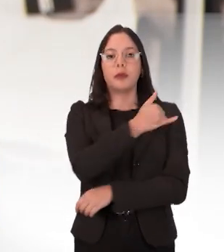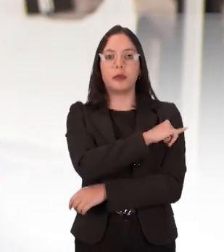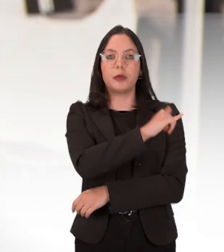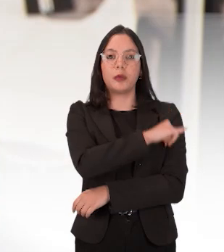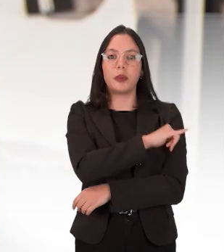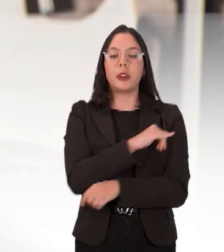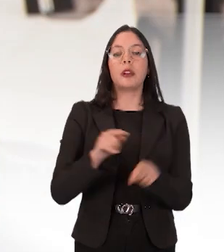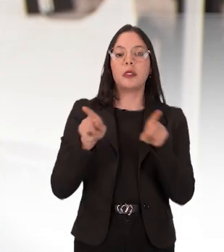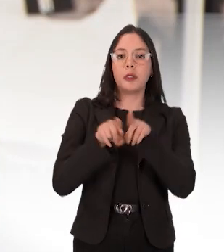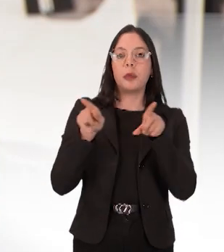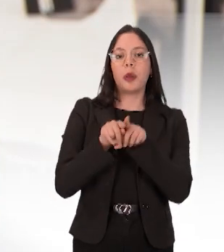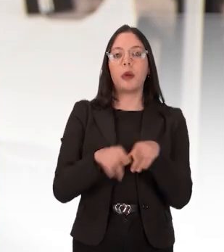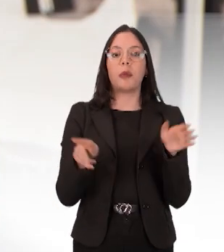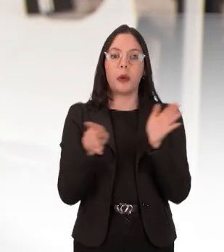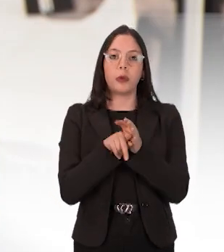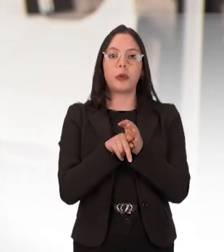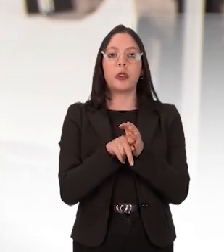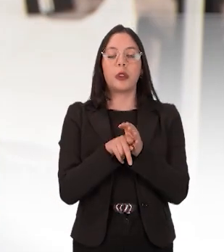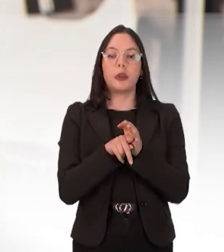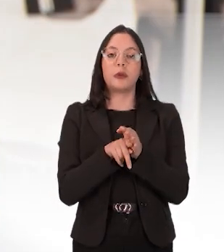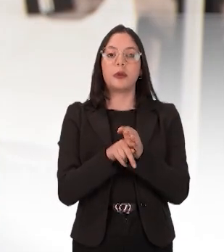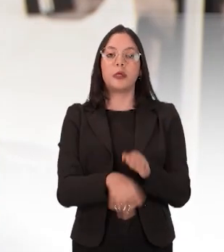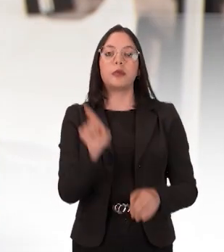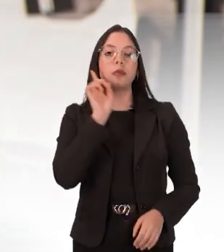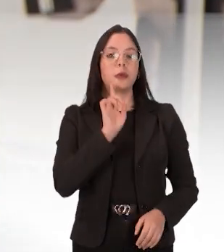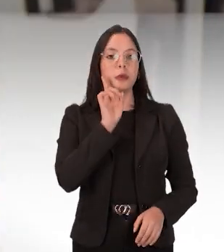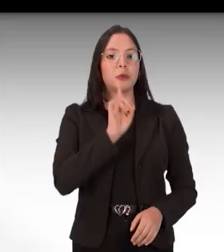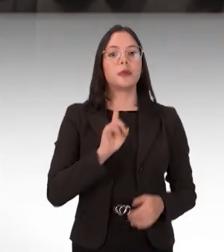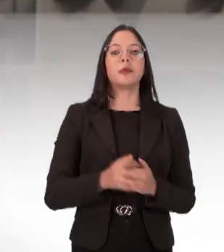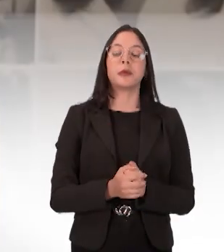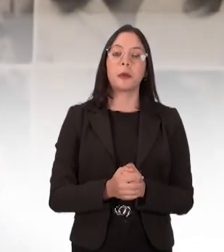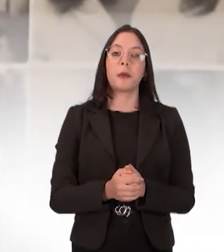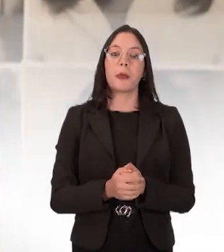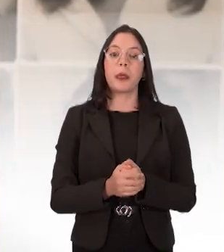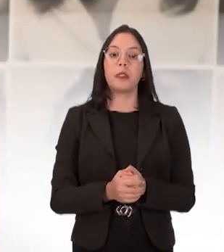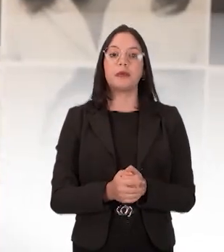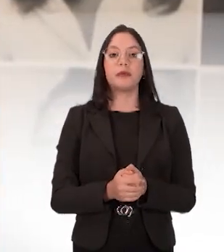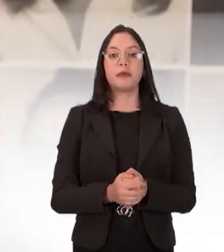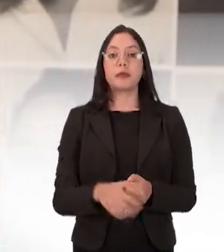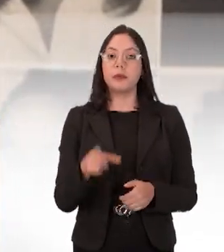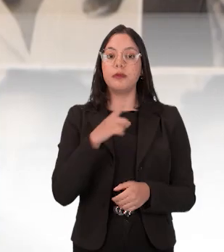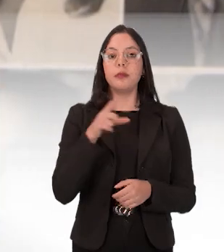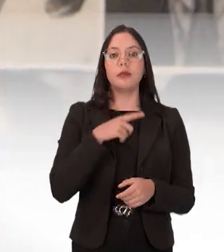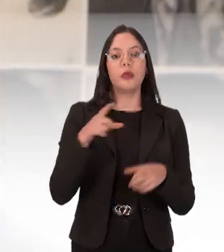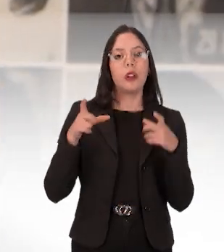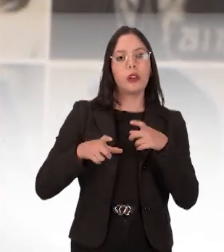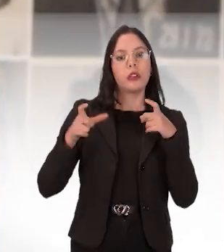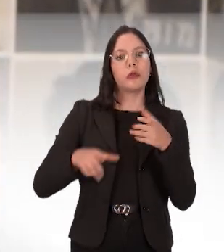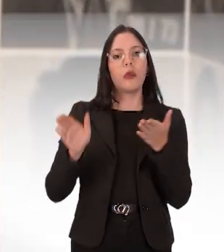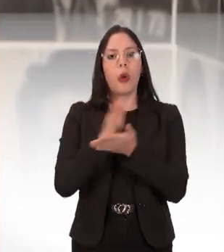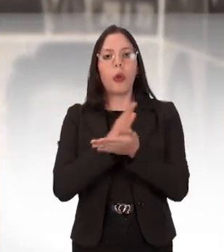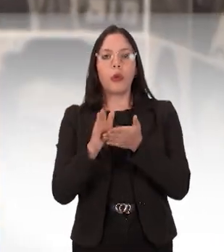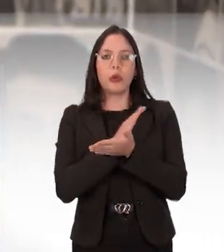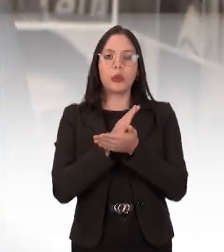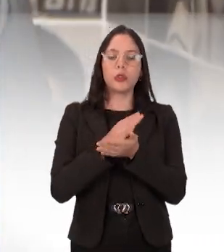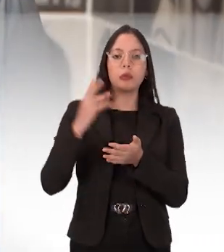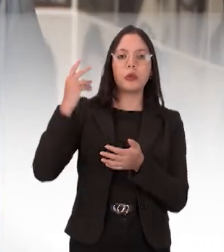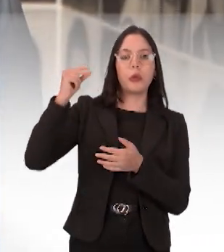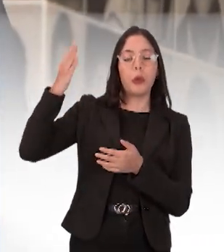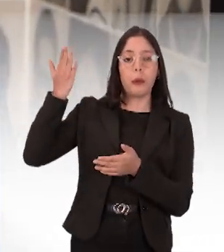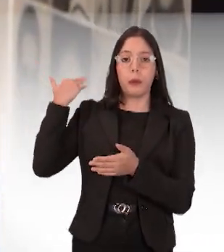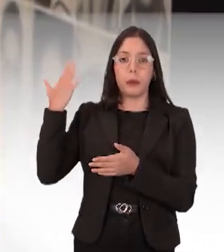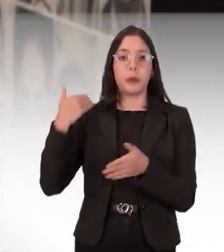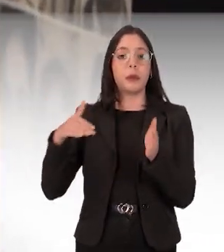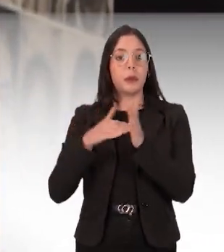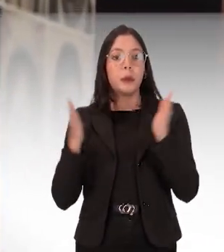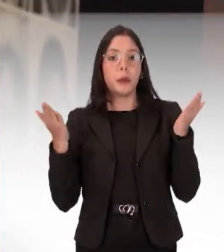de Janeiro e no Museu de Arte Moderna de Nova Iorque. A proposta do espaço coloca em cena mostras temporárias, mas com